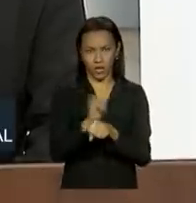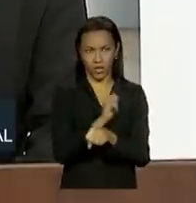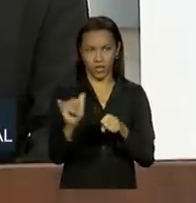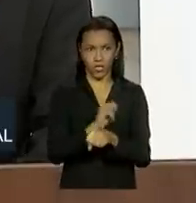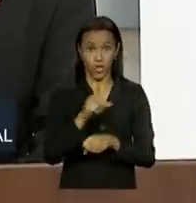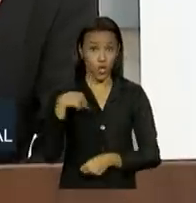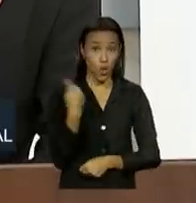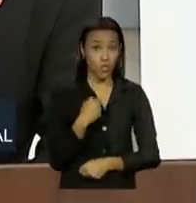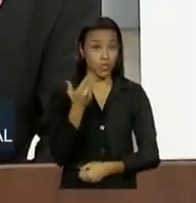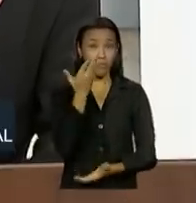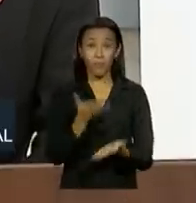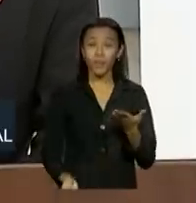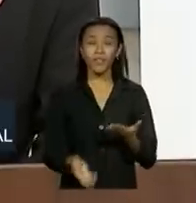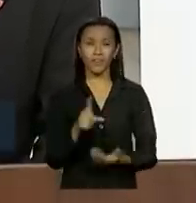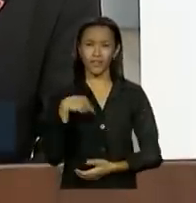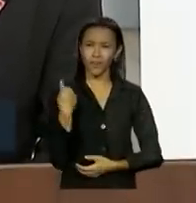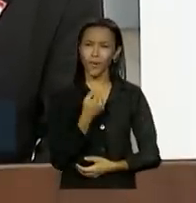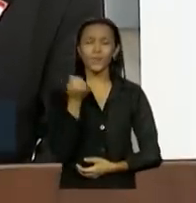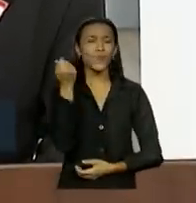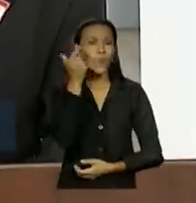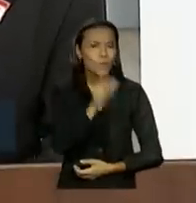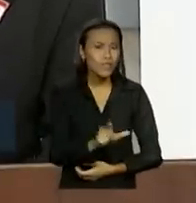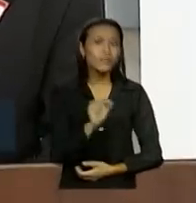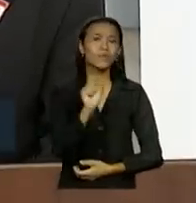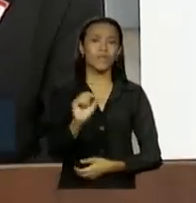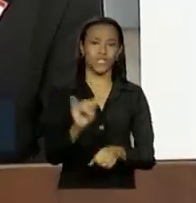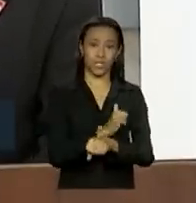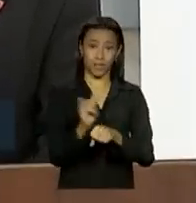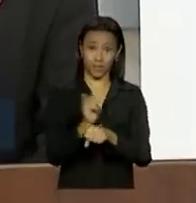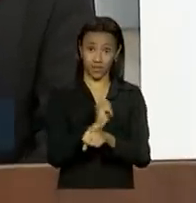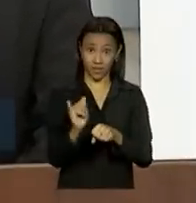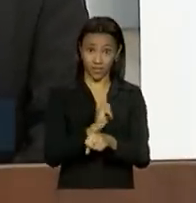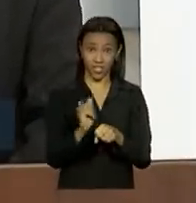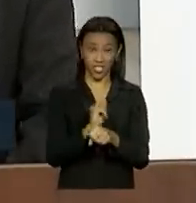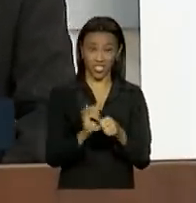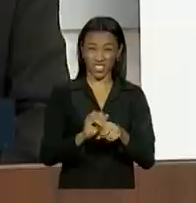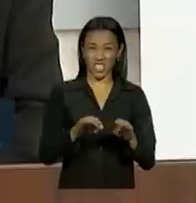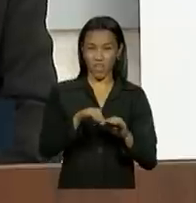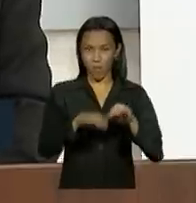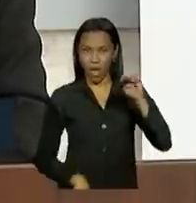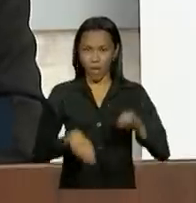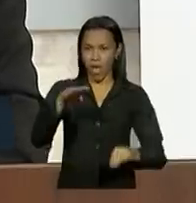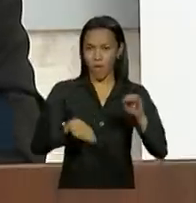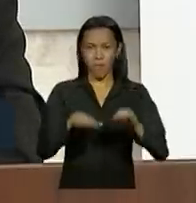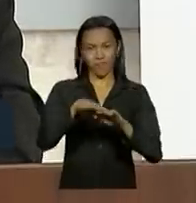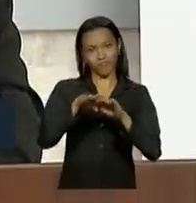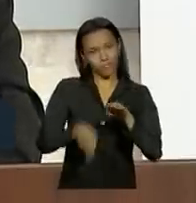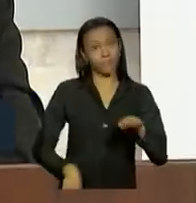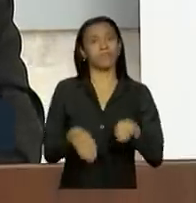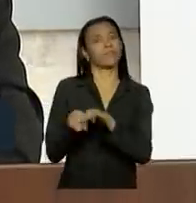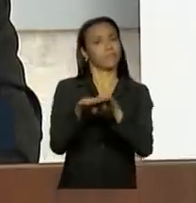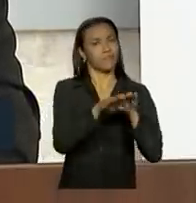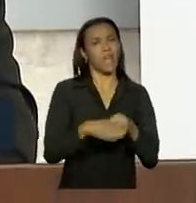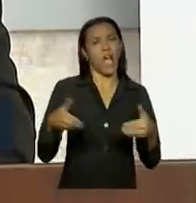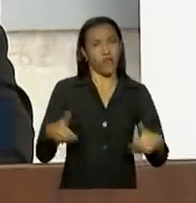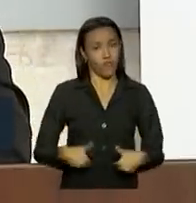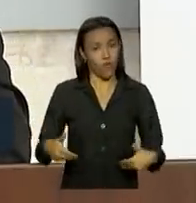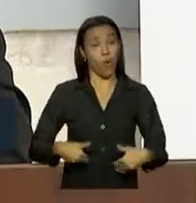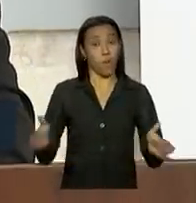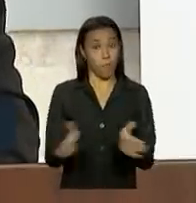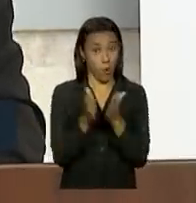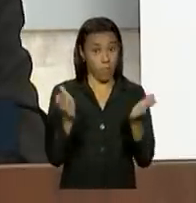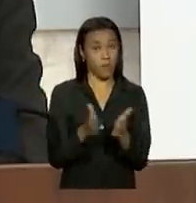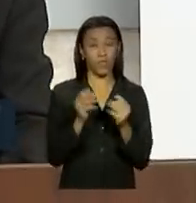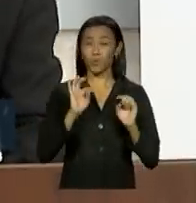que nós aqui consideramos estratégico eliminar as desigualdades, a fome e a pobreza, que